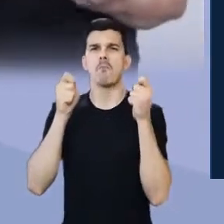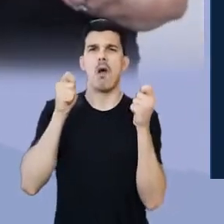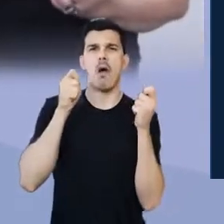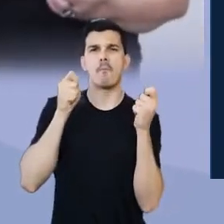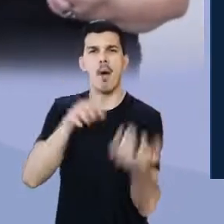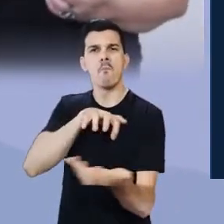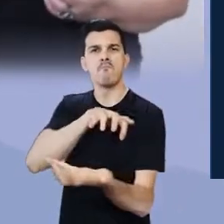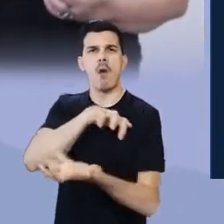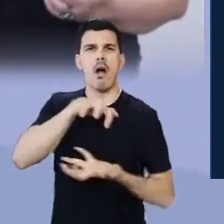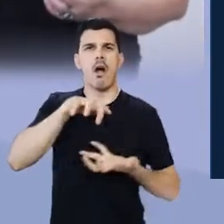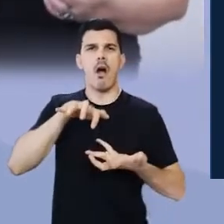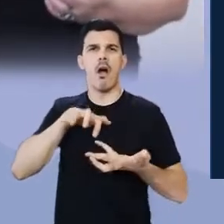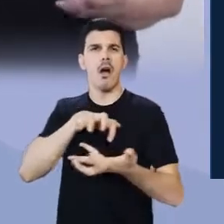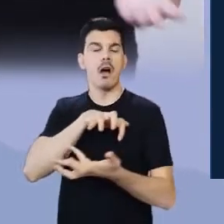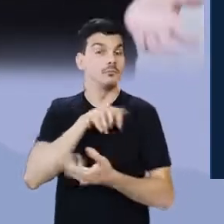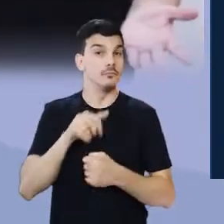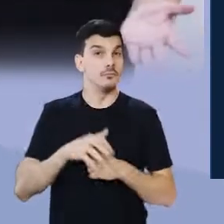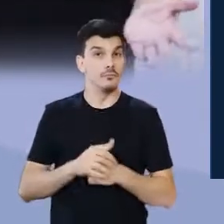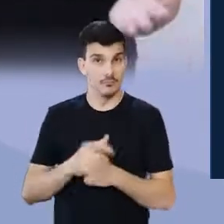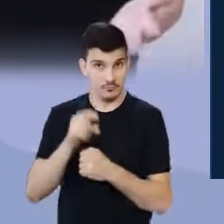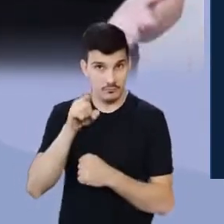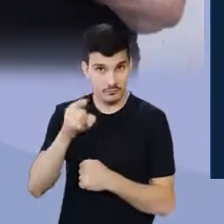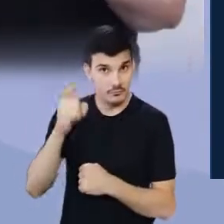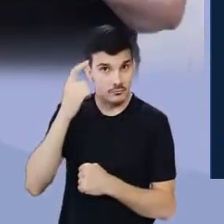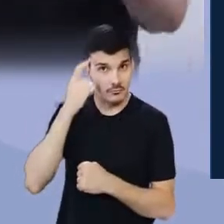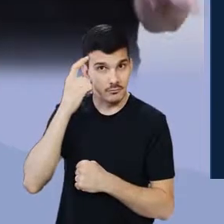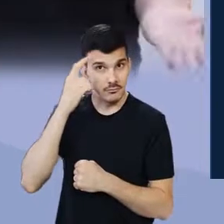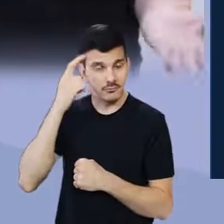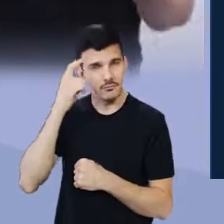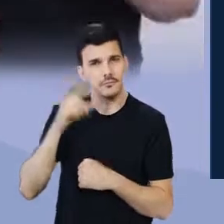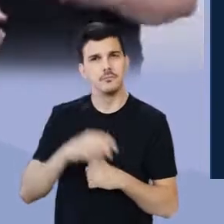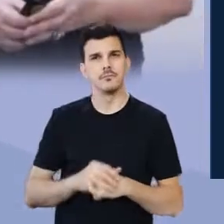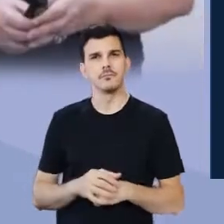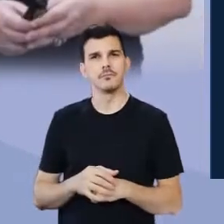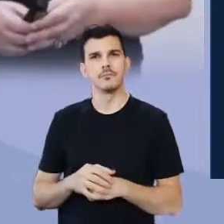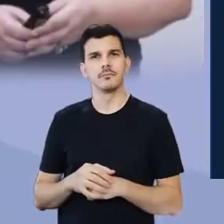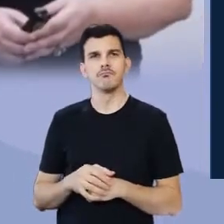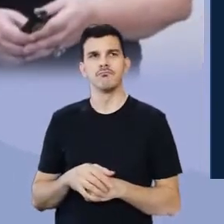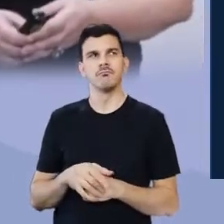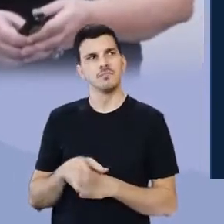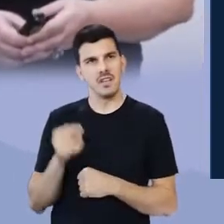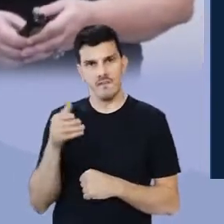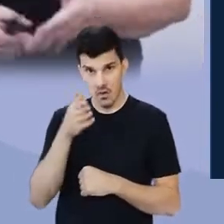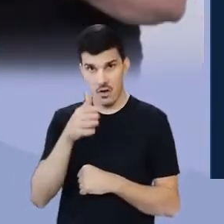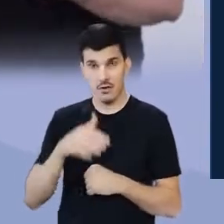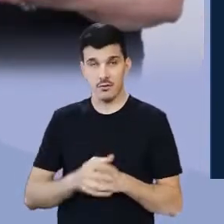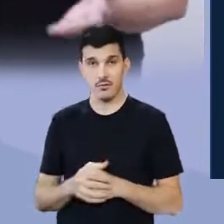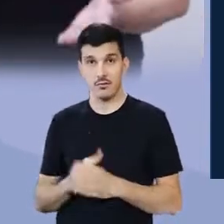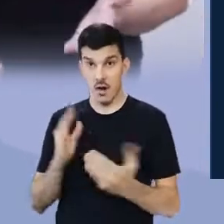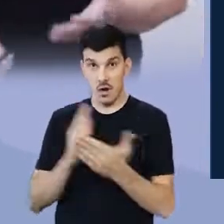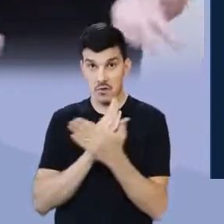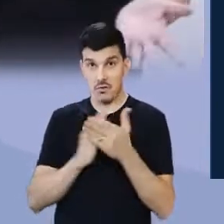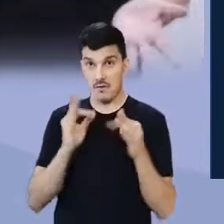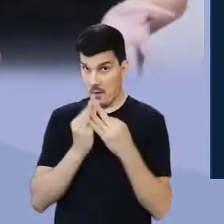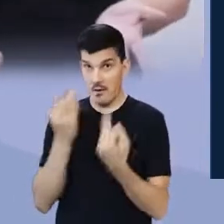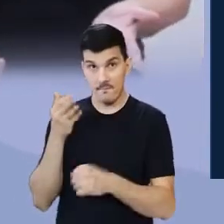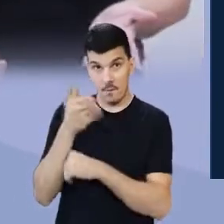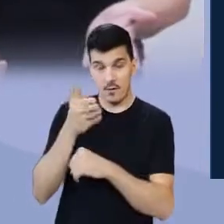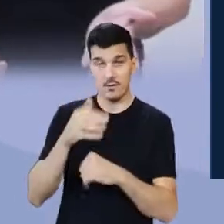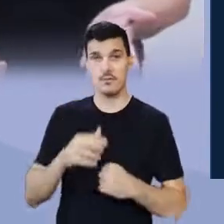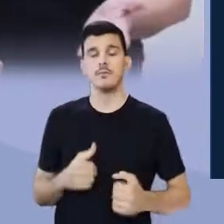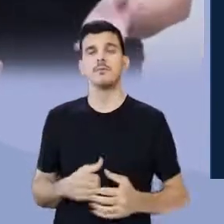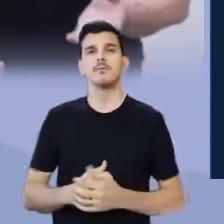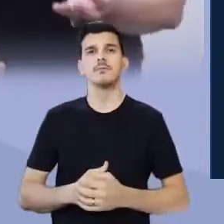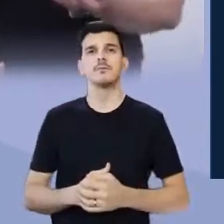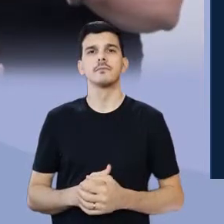está se lembrando aí? Você oportunizou a si mesmo estar lá? Alguém da sua família? Algum amigo?